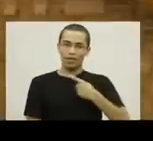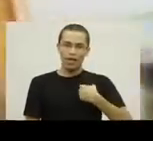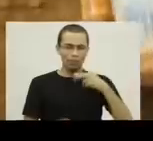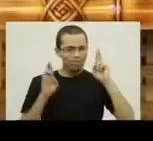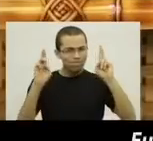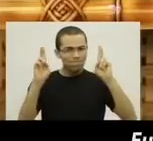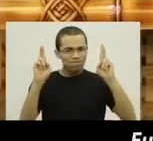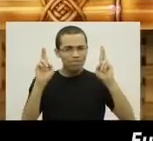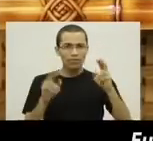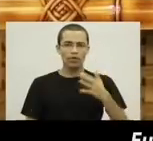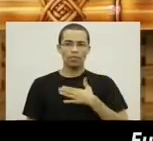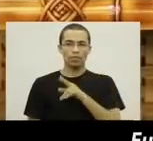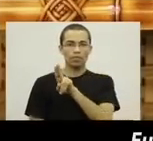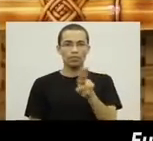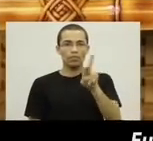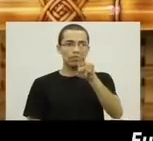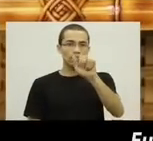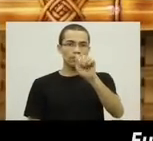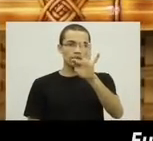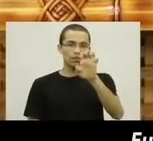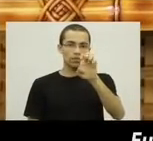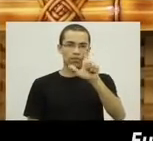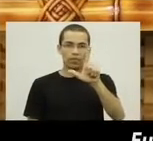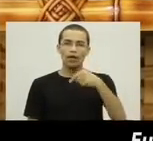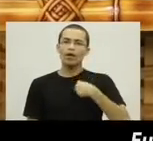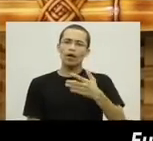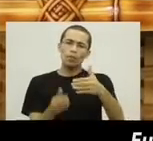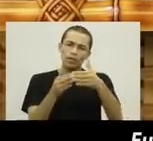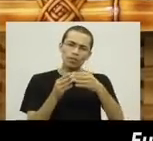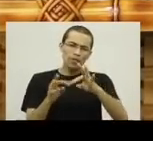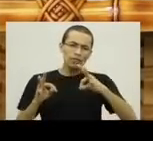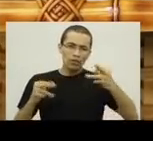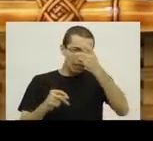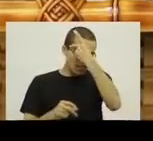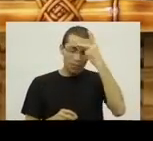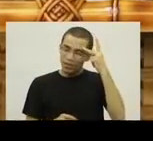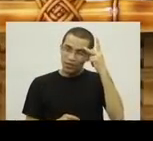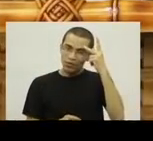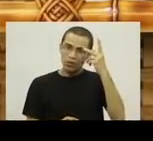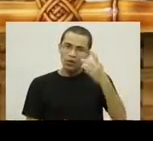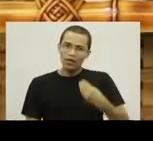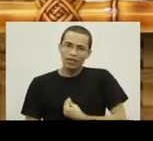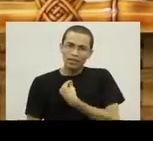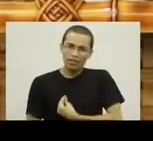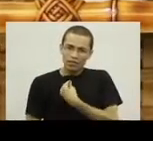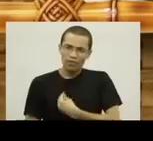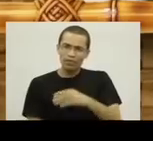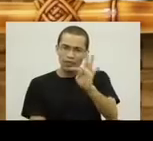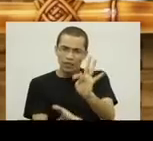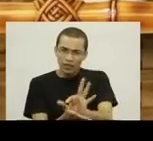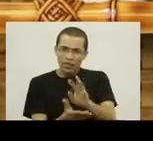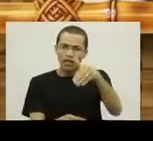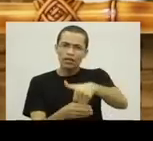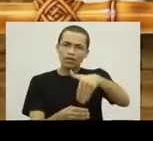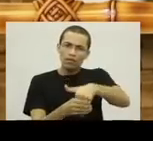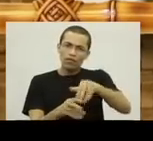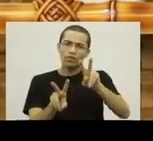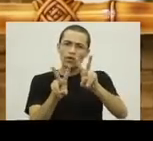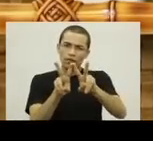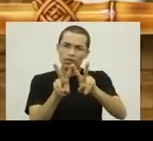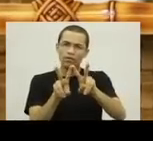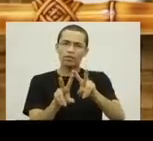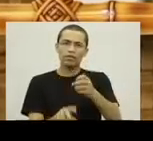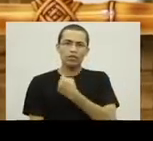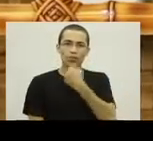por ele. Eu sou Rafael de Pionono. Gostaria de pedir aos piononenses que residem em Terezina, que moram em Terezina, que votem em Hélito Dias